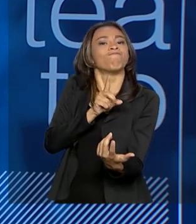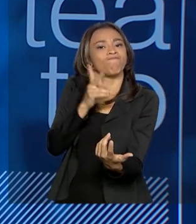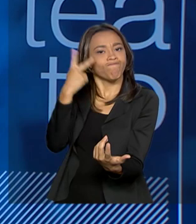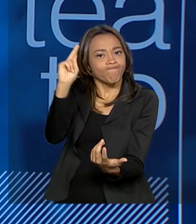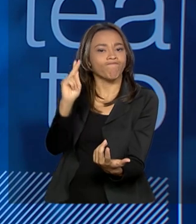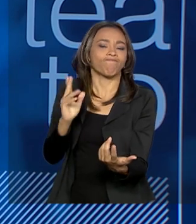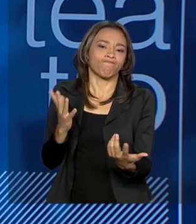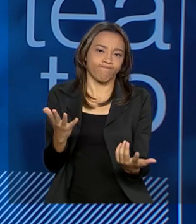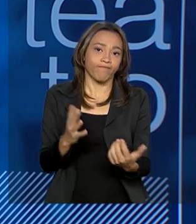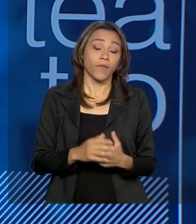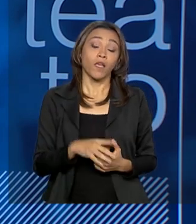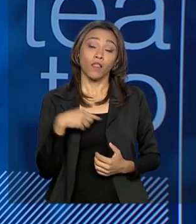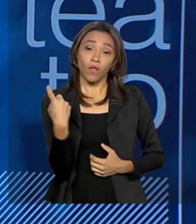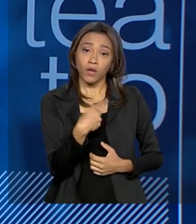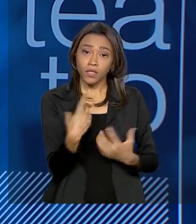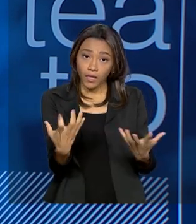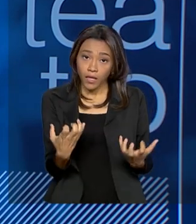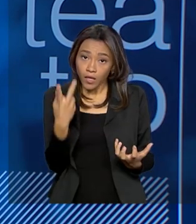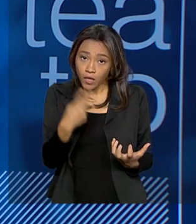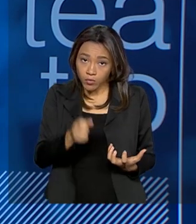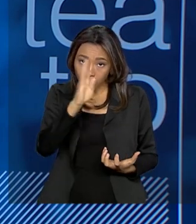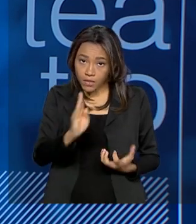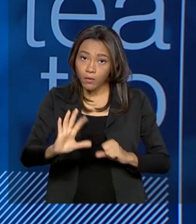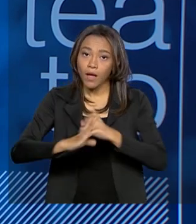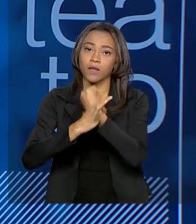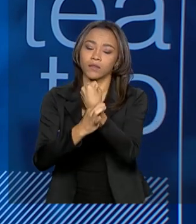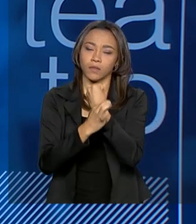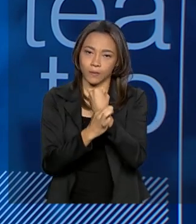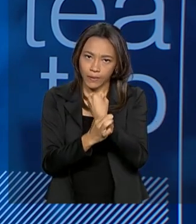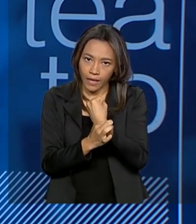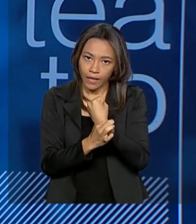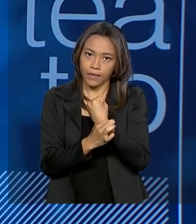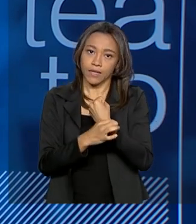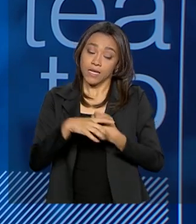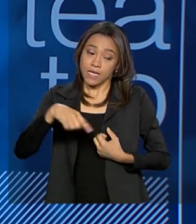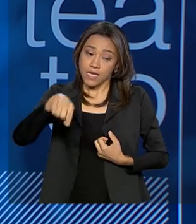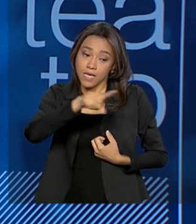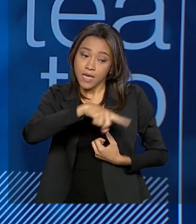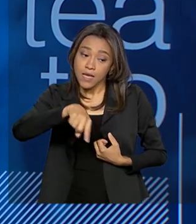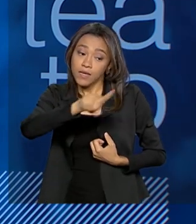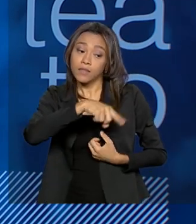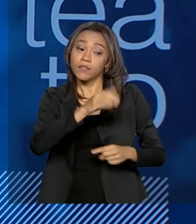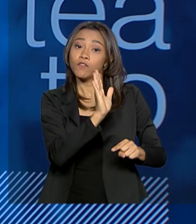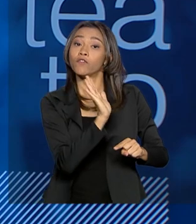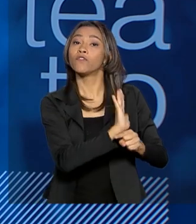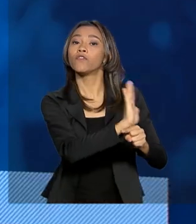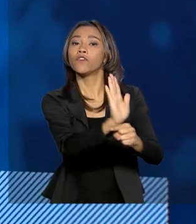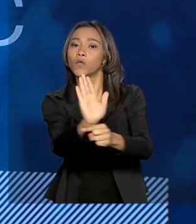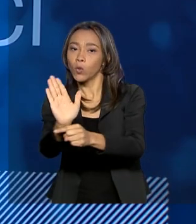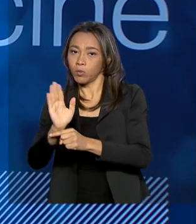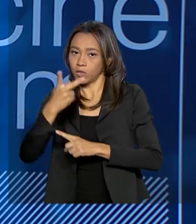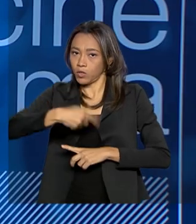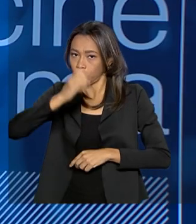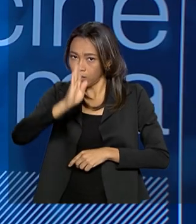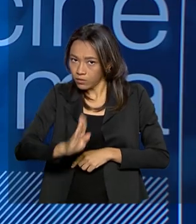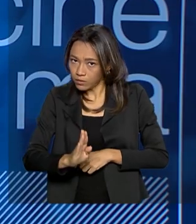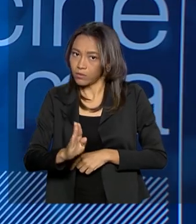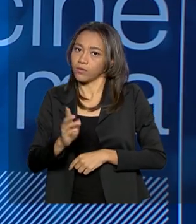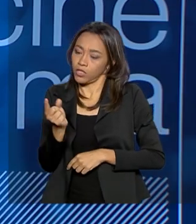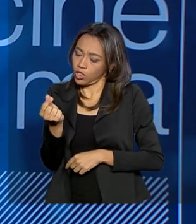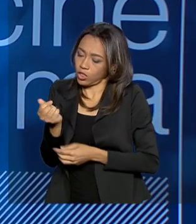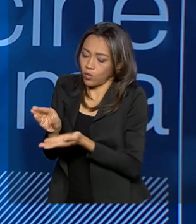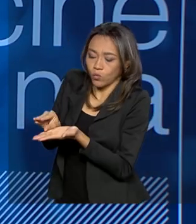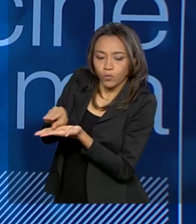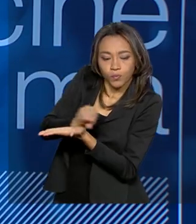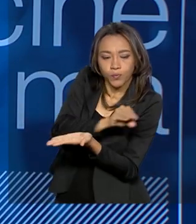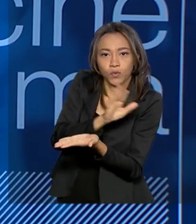a gente está querendo garantir que esses filmes que vão ser patrocinados com o Fundo Setorial do Audiovisual, eles